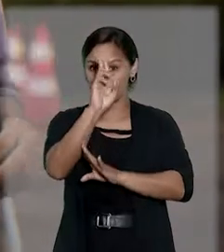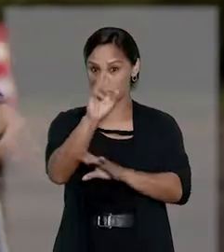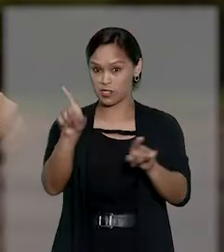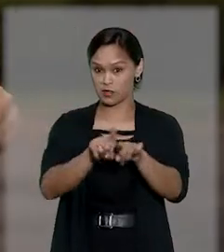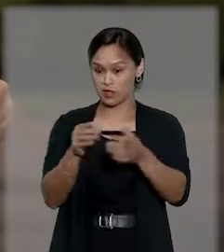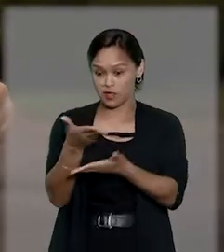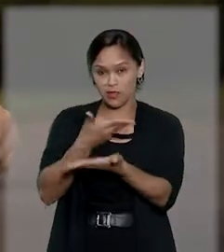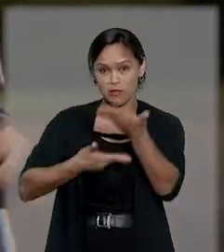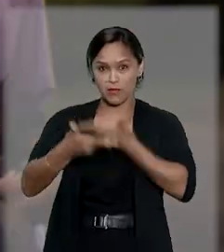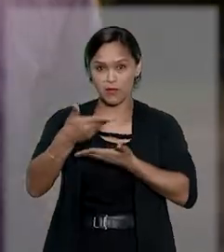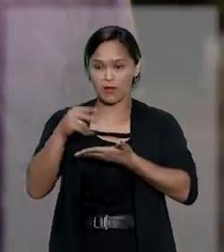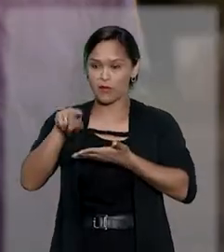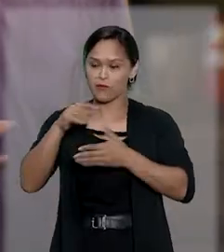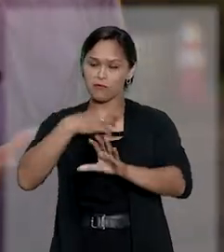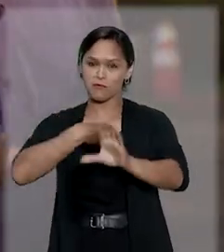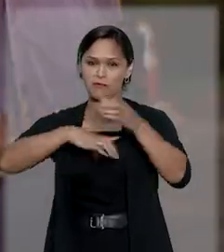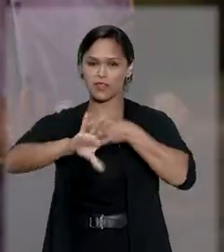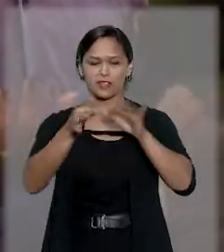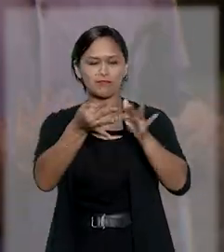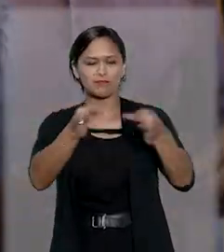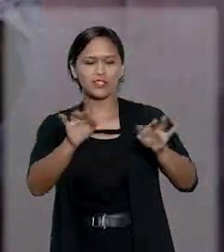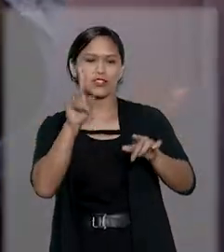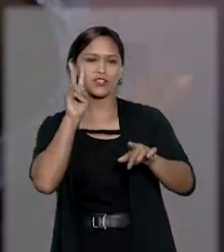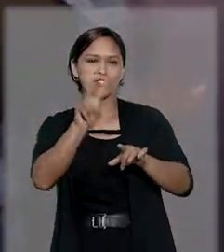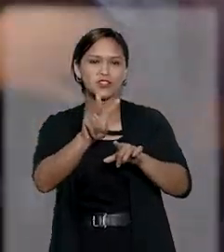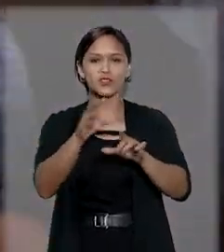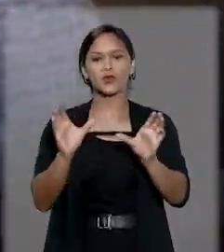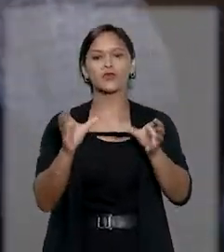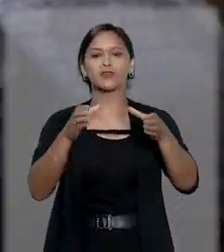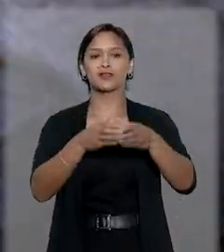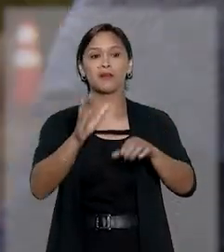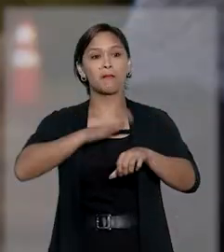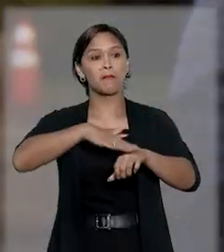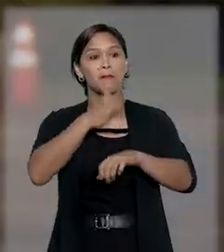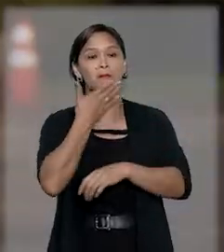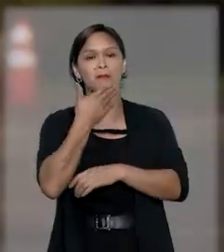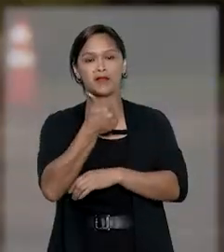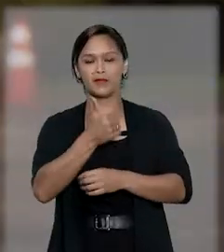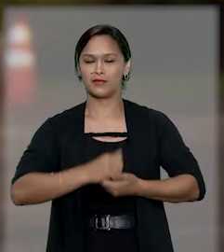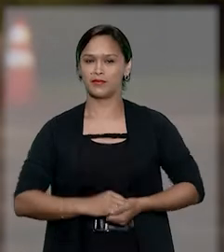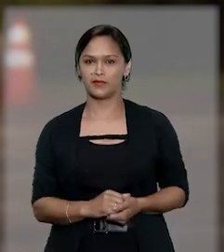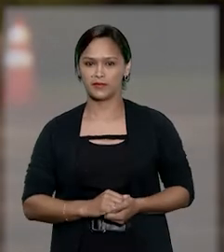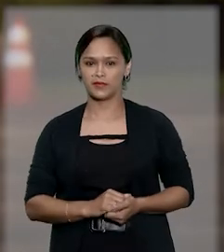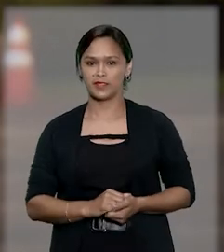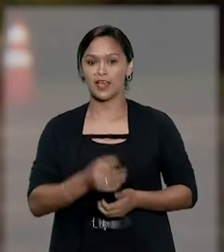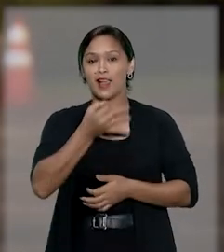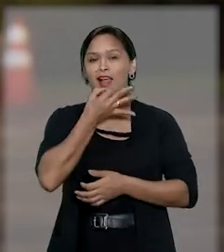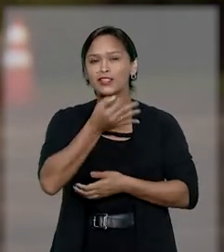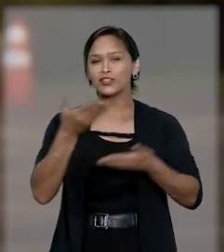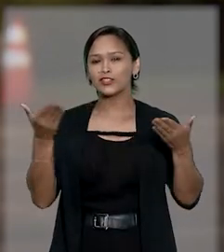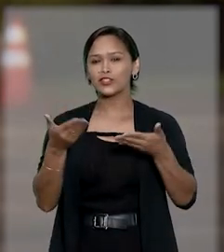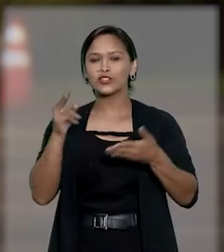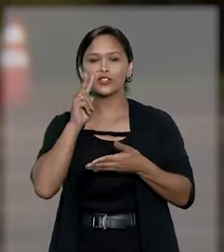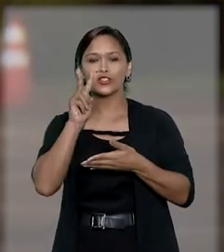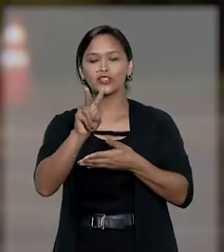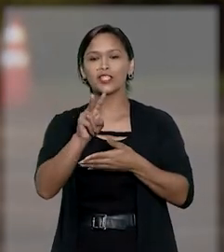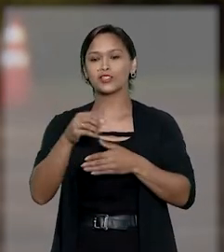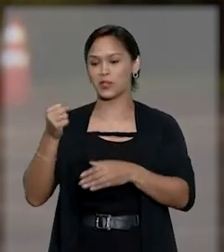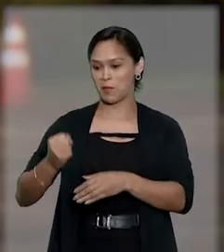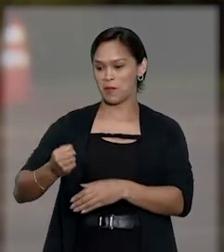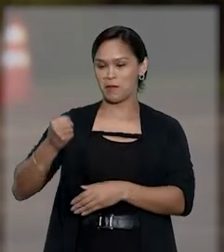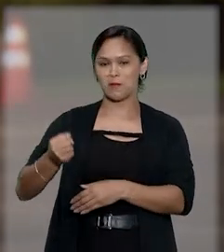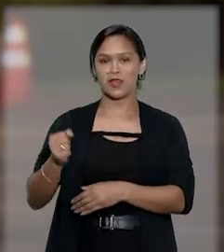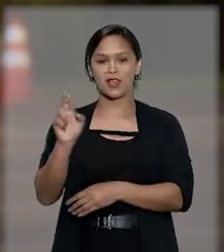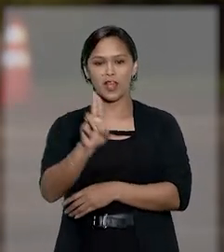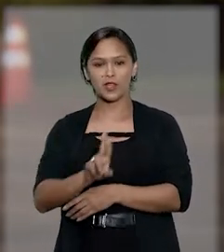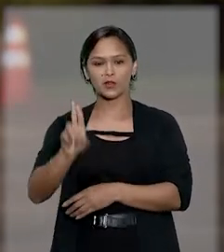no respeito e na boa convivência, que vão deixar o ambiente da sua unidade ainda melhor. A dica de hoje é sobre a